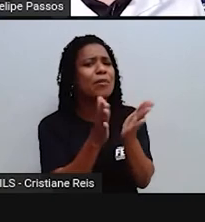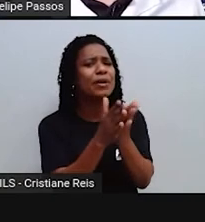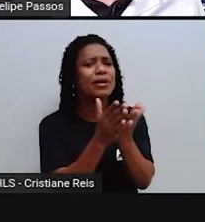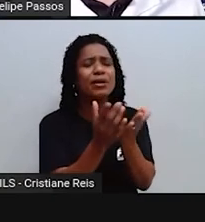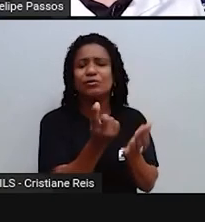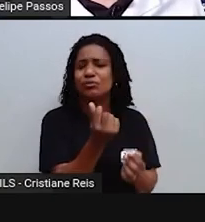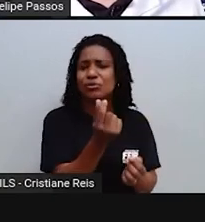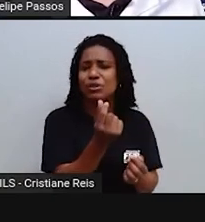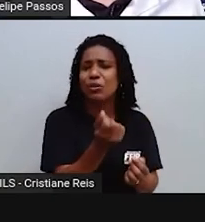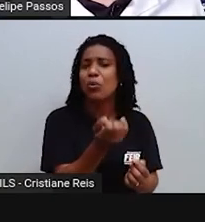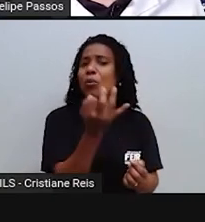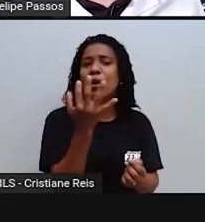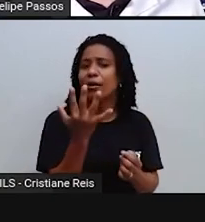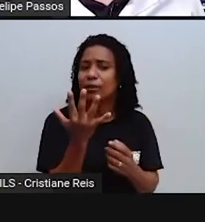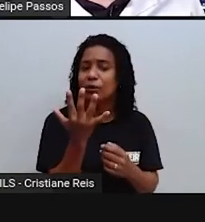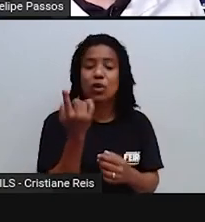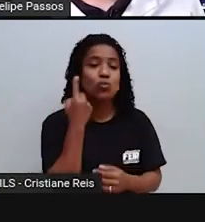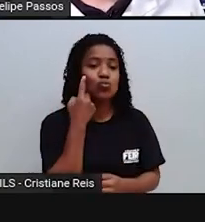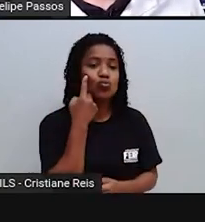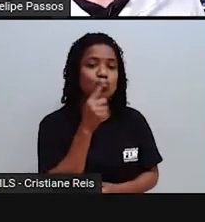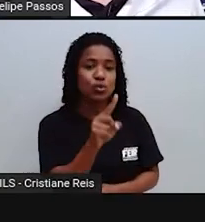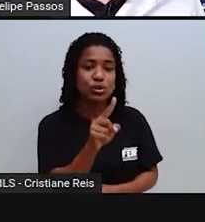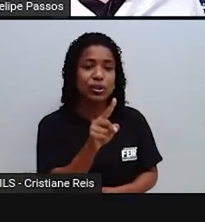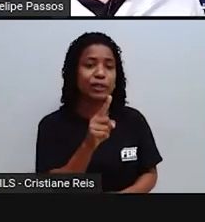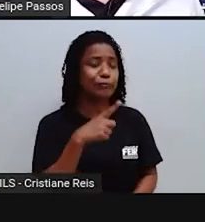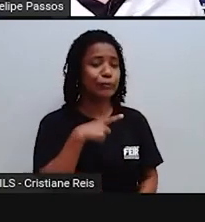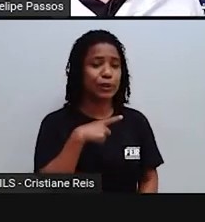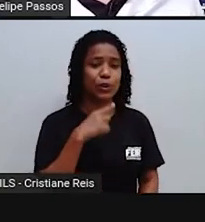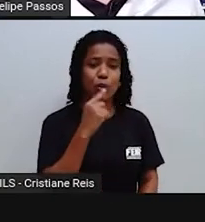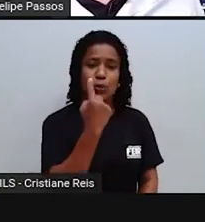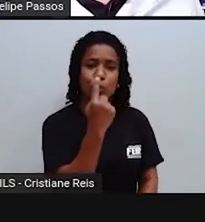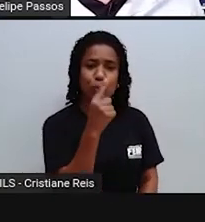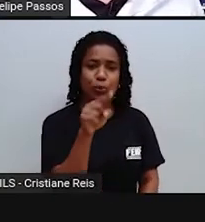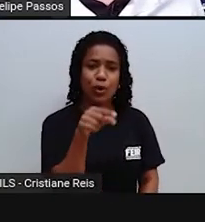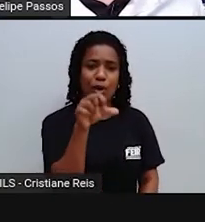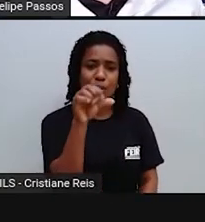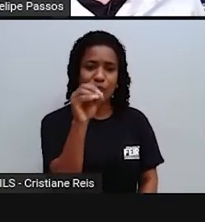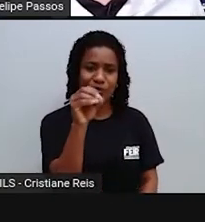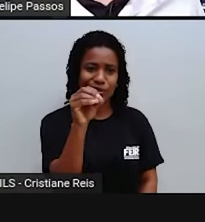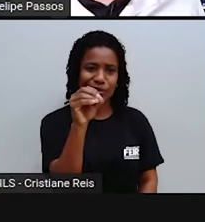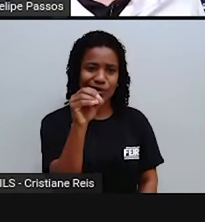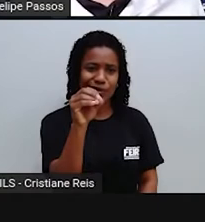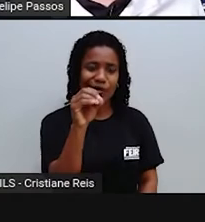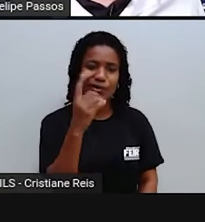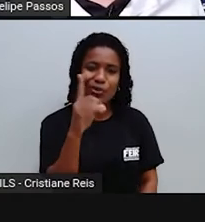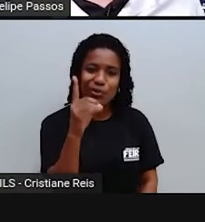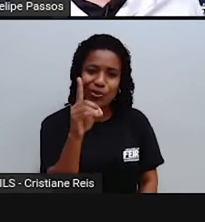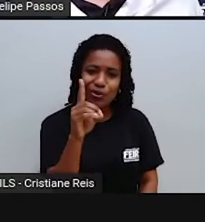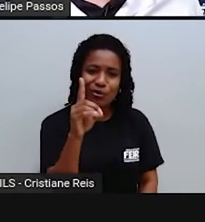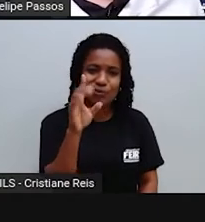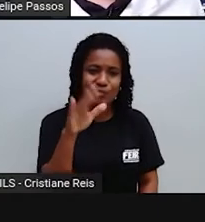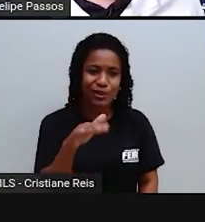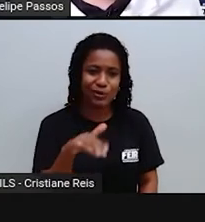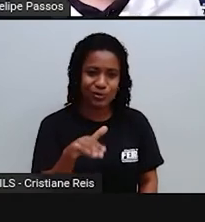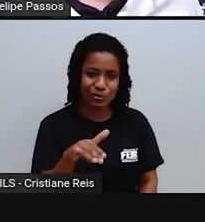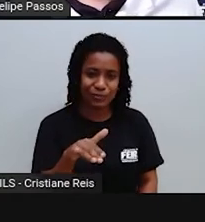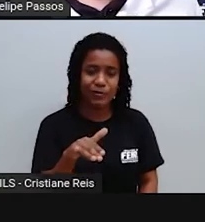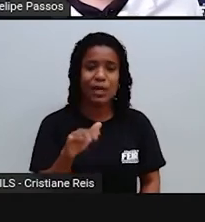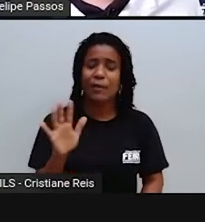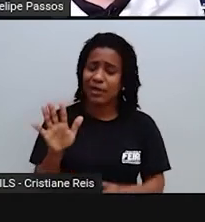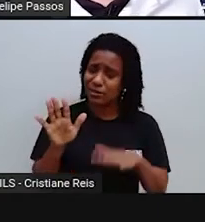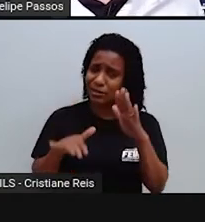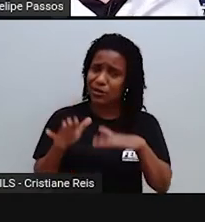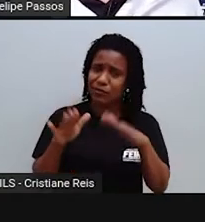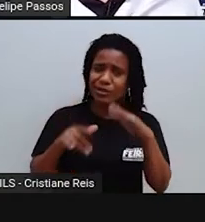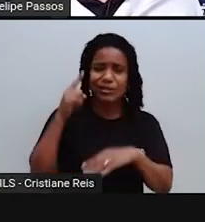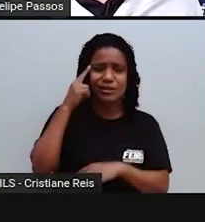menos de 1 dólar e 90 por dia. Então aí você pode dizer assim, ah, professor, mas eu conheço pessoas que talvez não tenham esse 1 dólar e